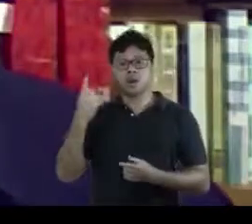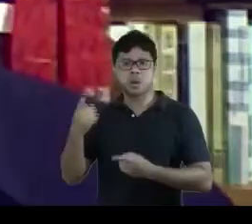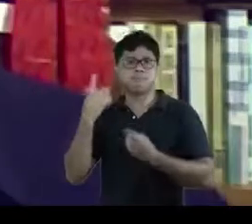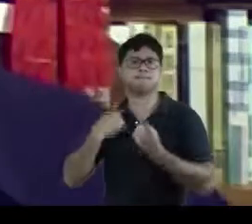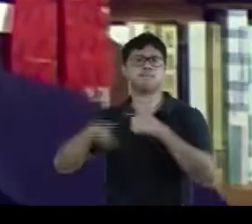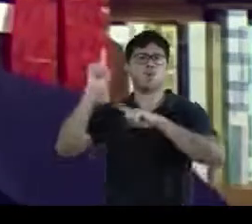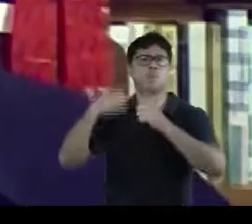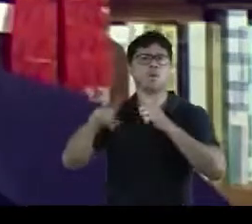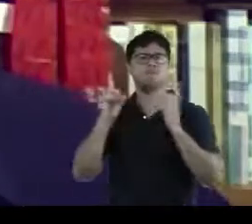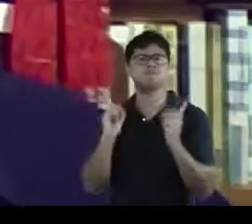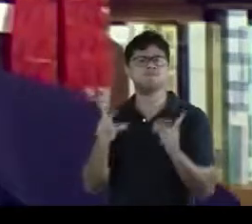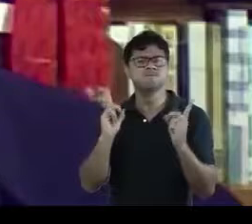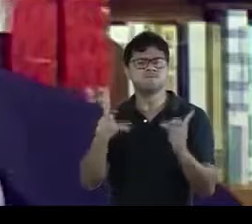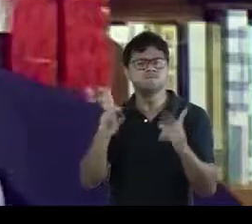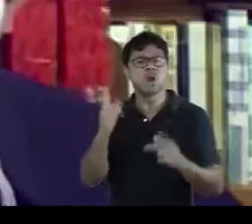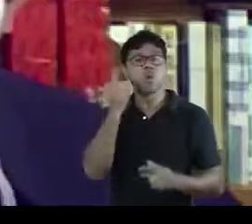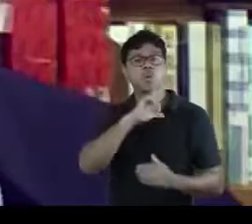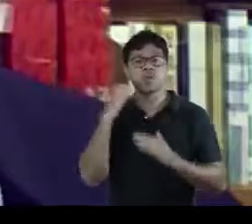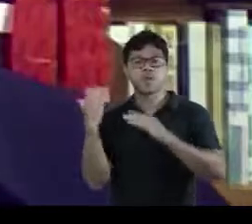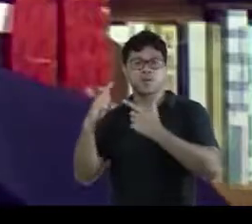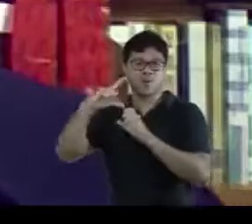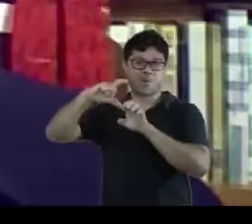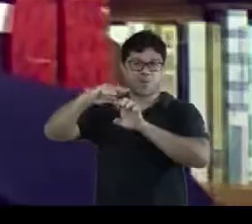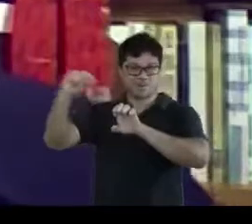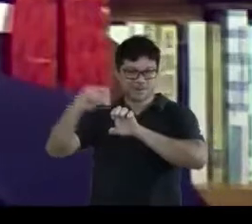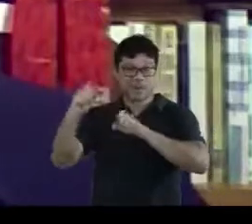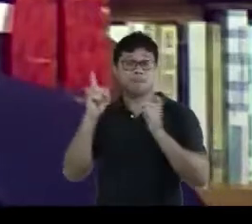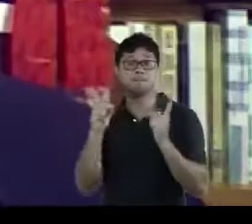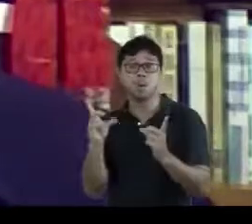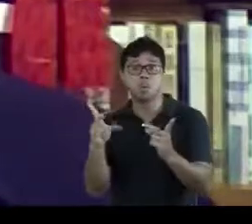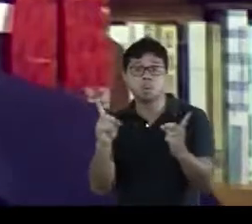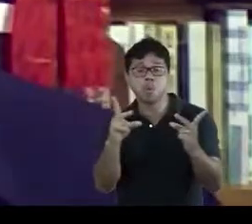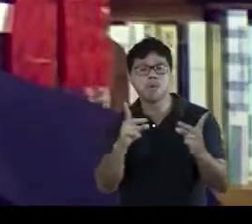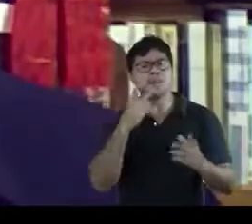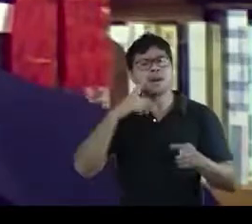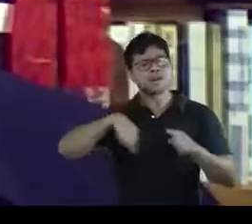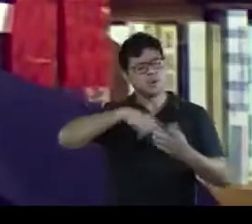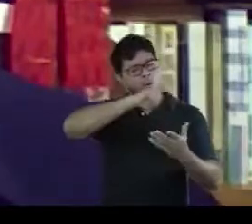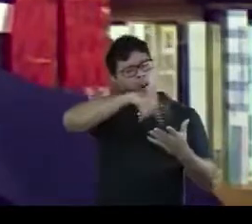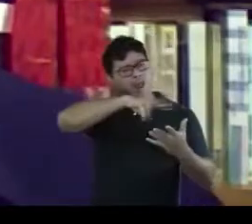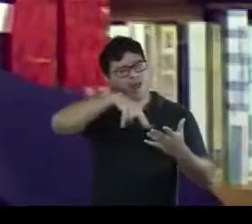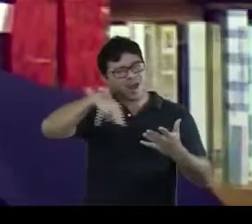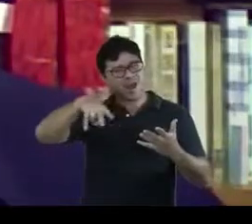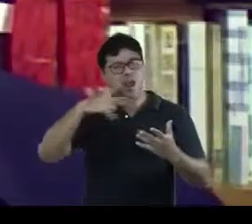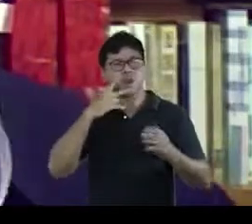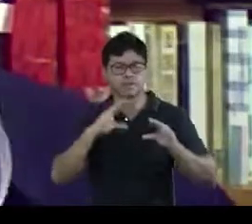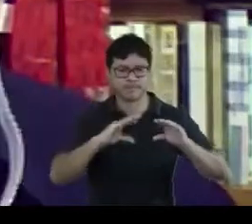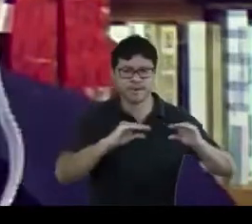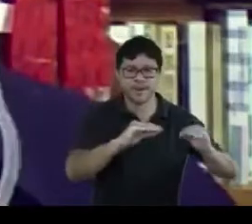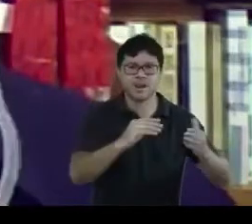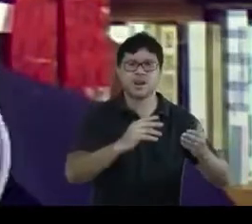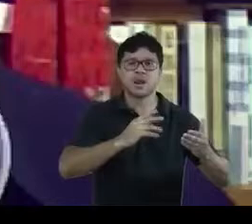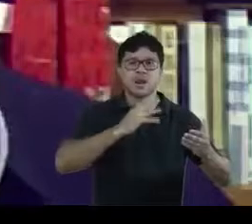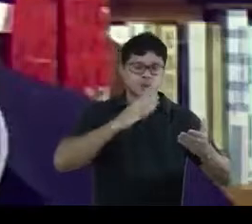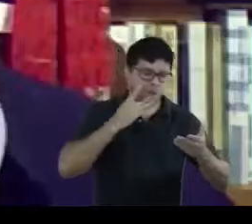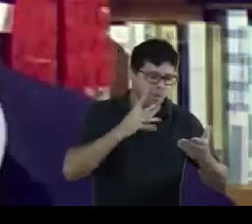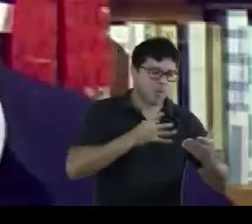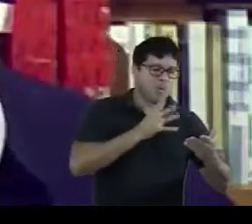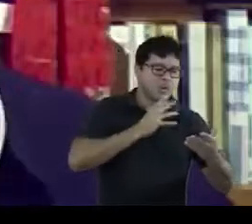sucesso desse empreendimento. Mas também a leitura desses, a manipulação desses